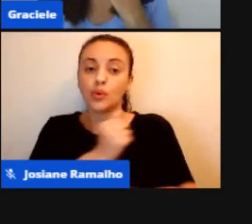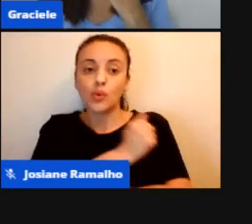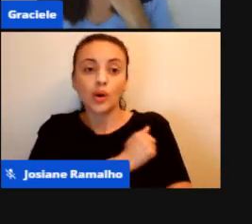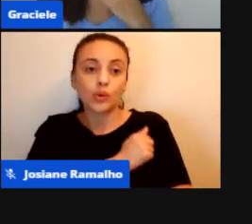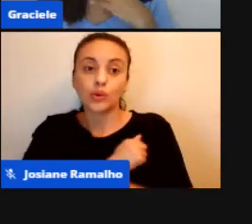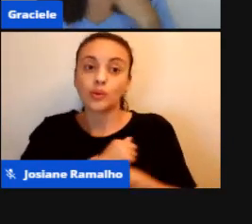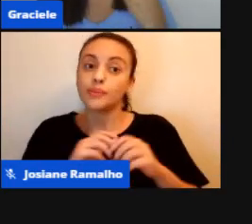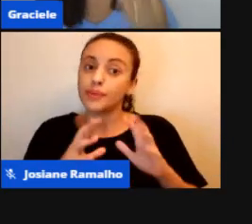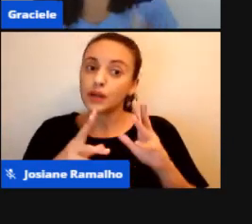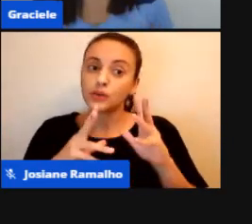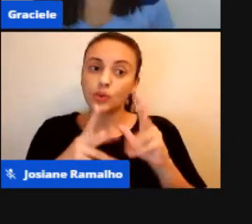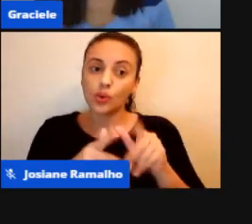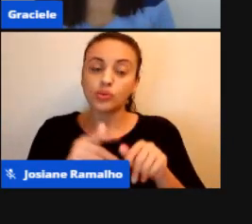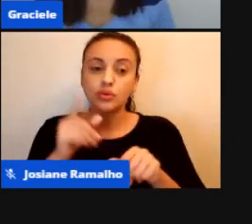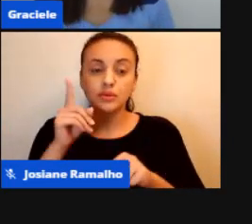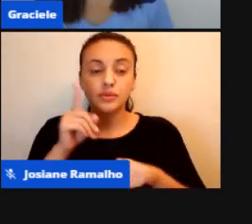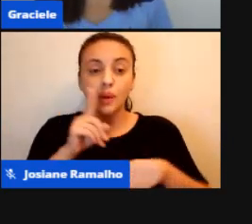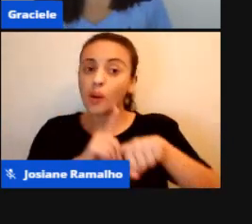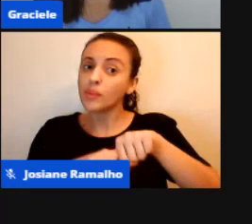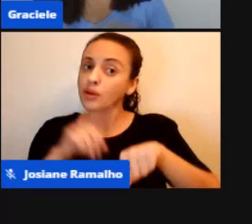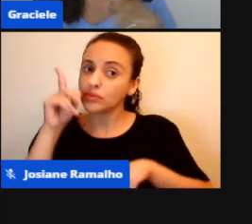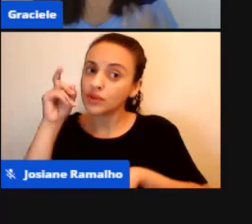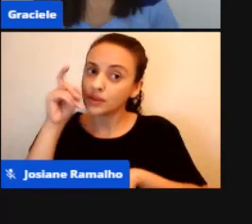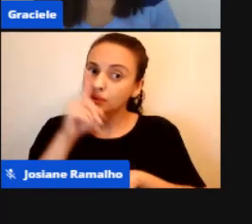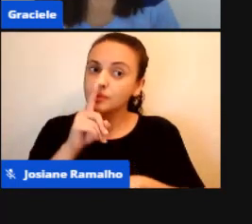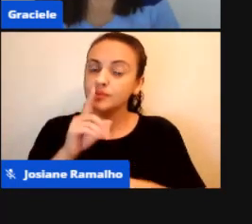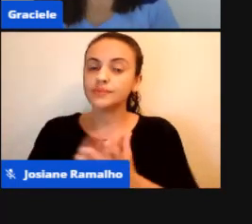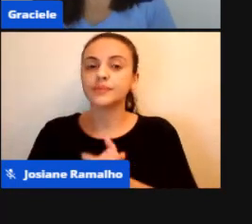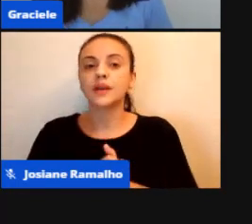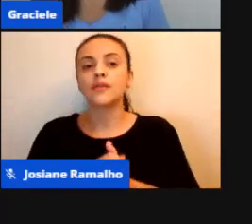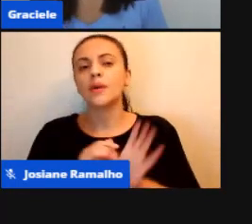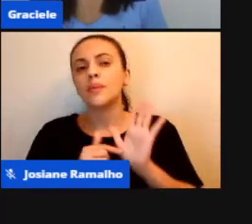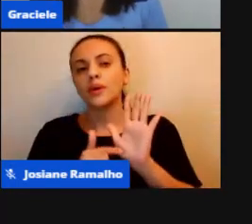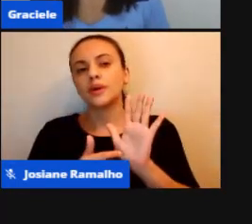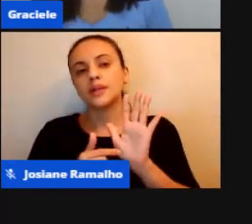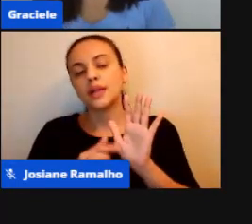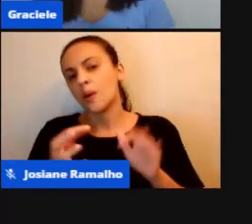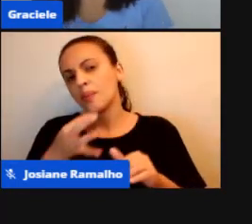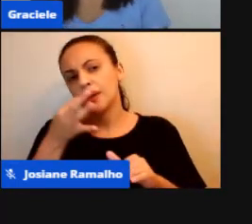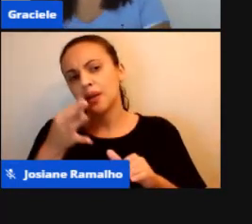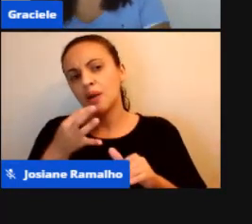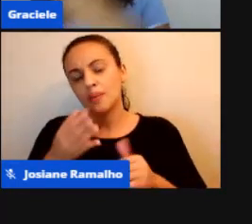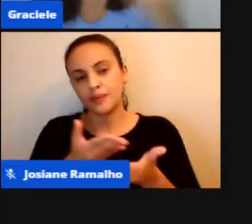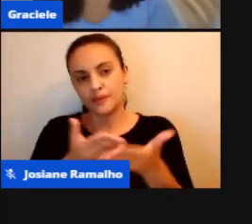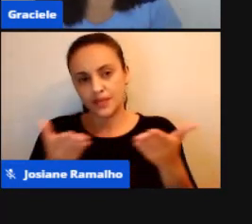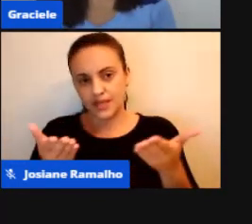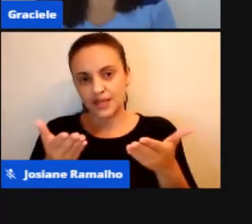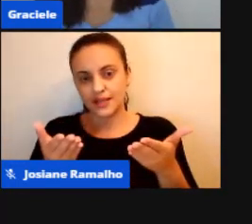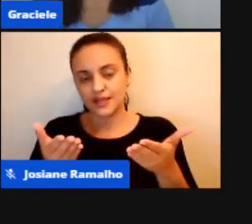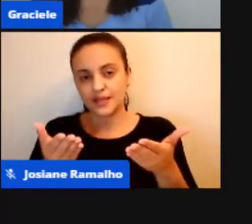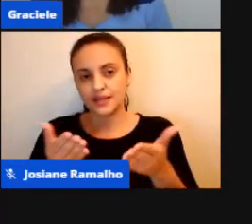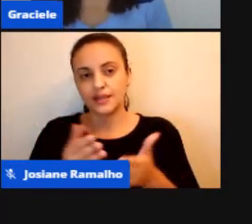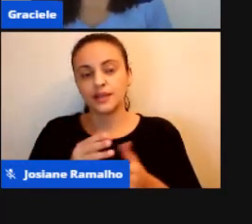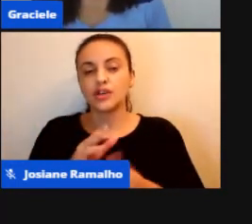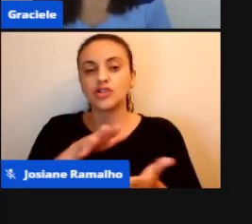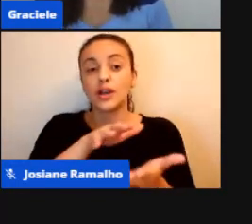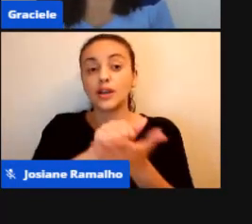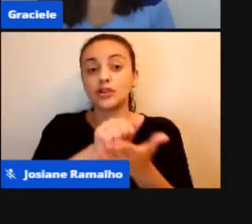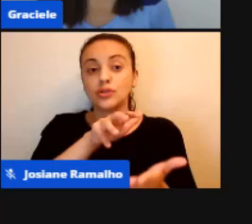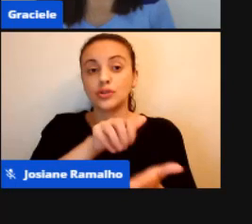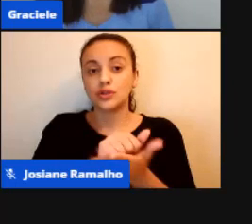vocês. É uma sugestão de registro, de planilha, pra vocês estarem fazendo essa